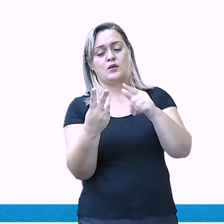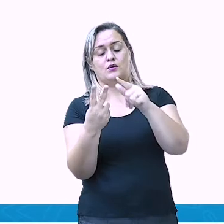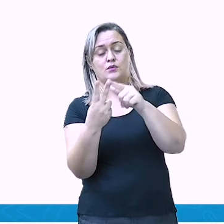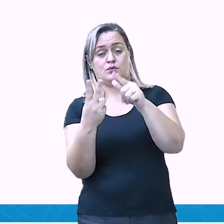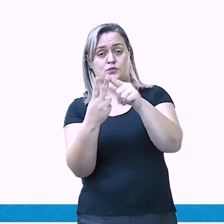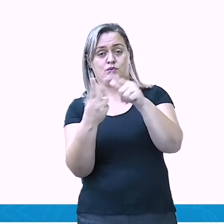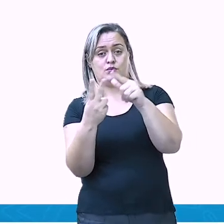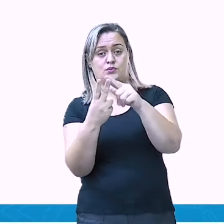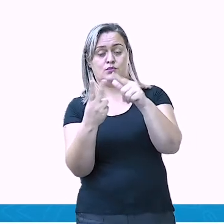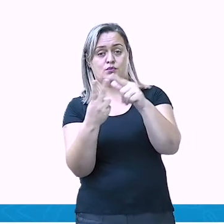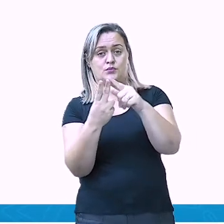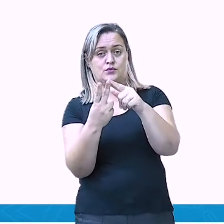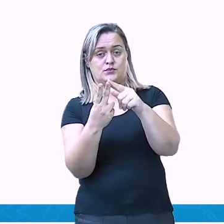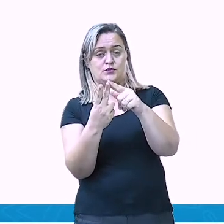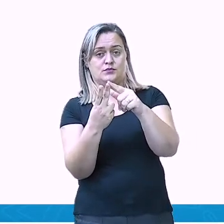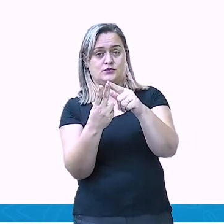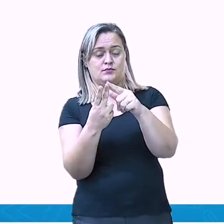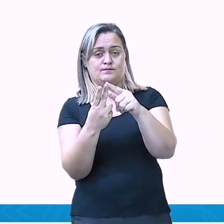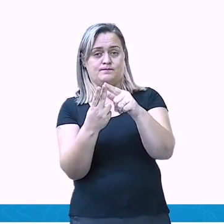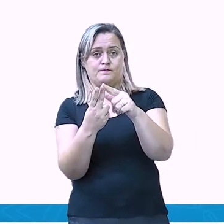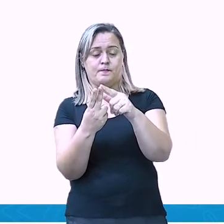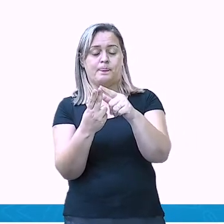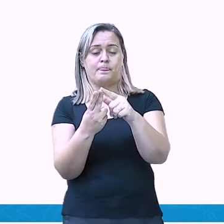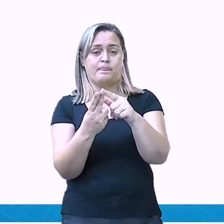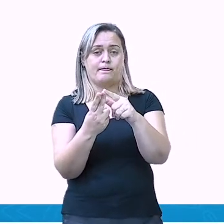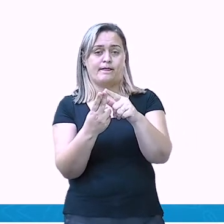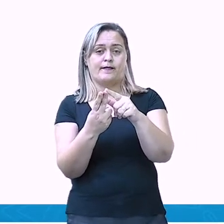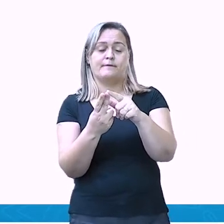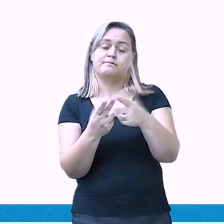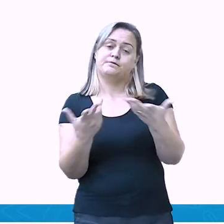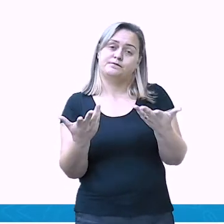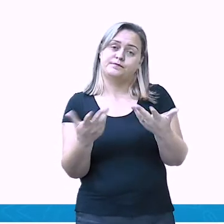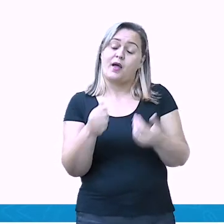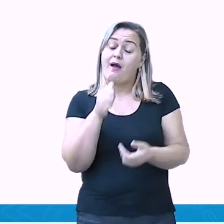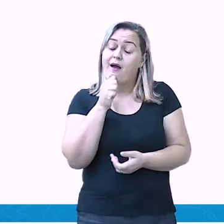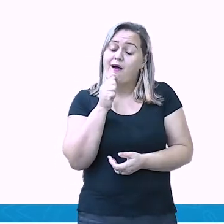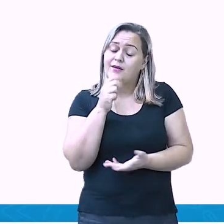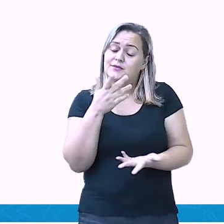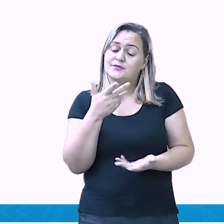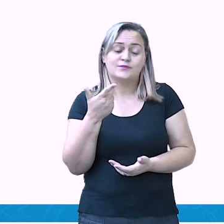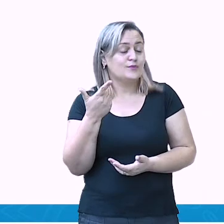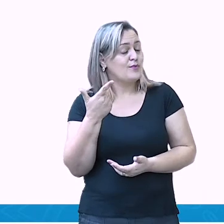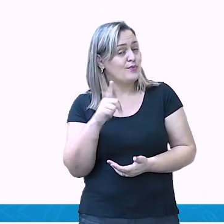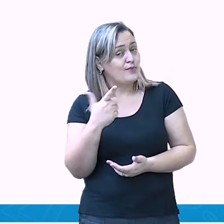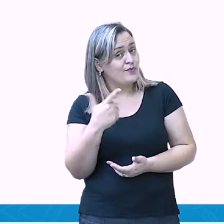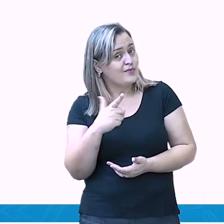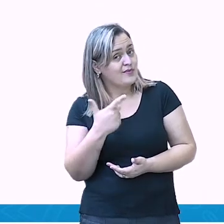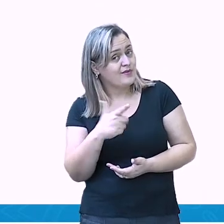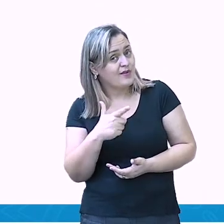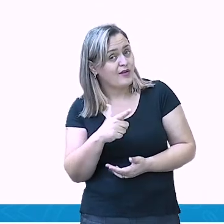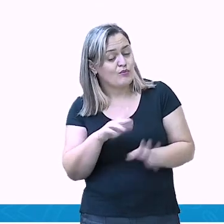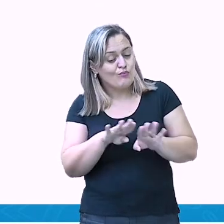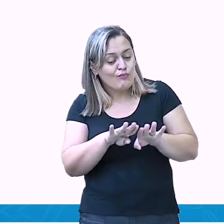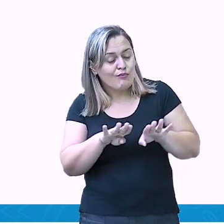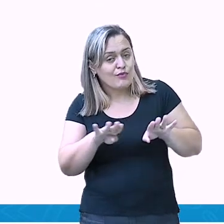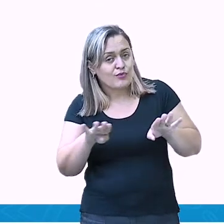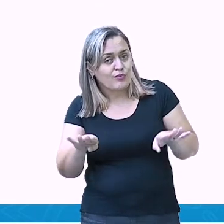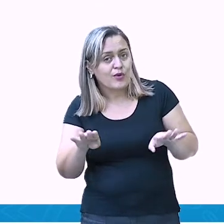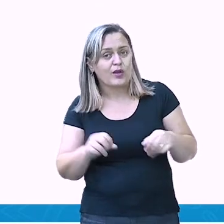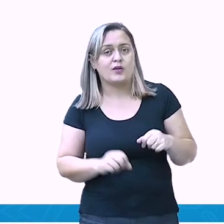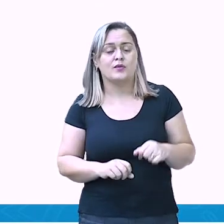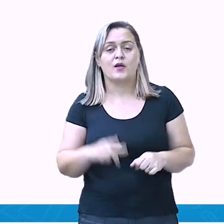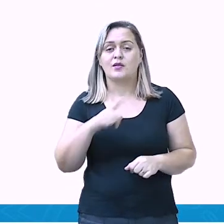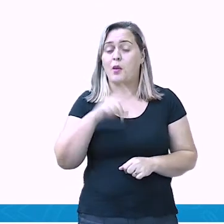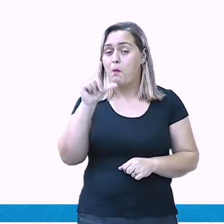ainda não se vê o calçamento, ainda tem um verde. Porém, esse lugar foi feito